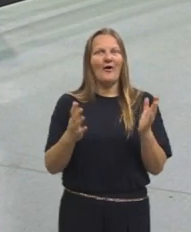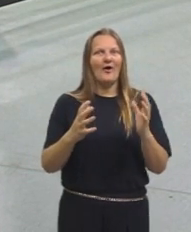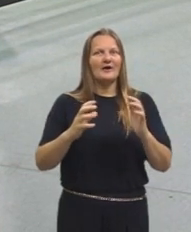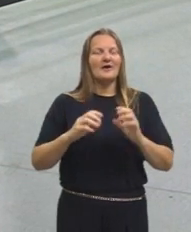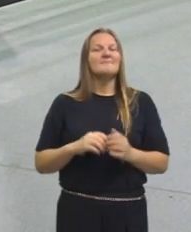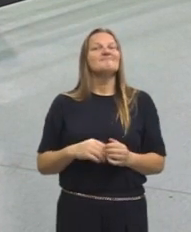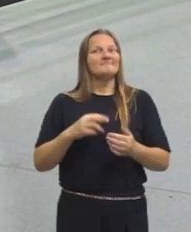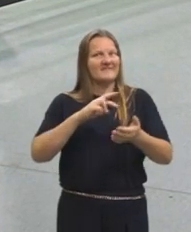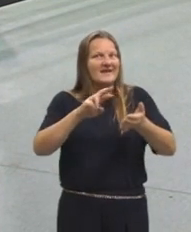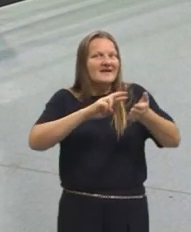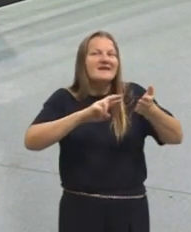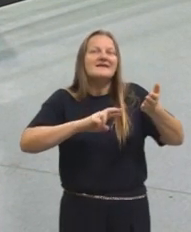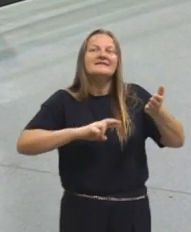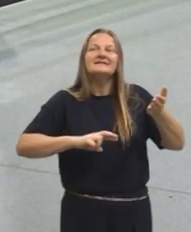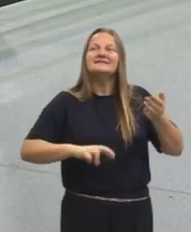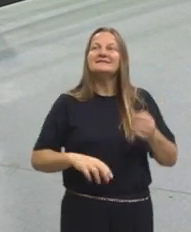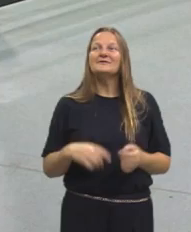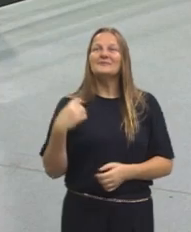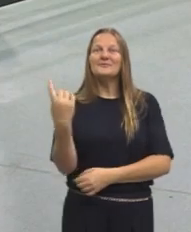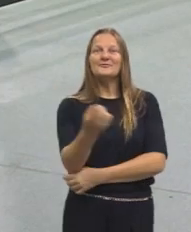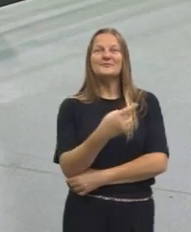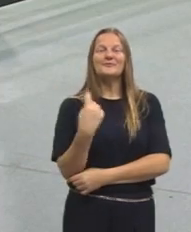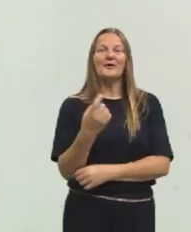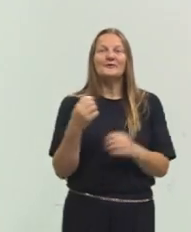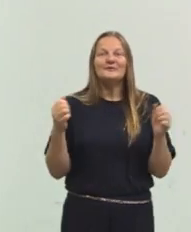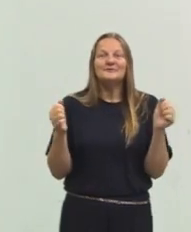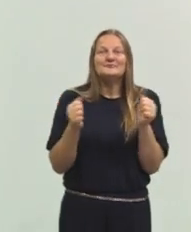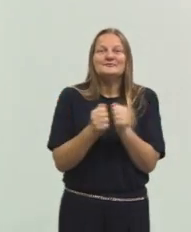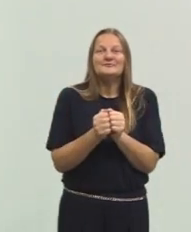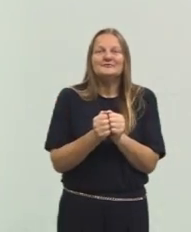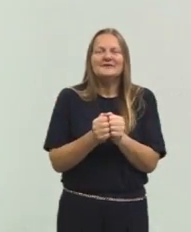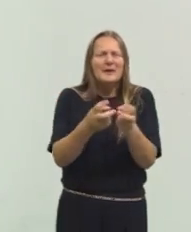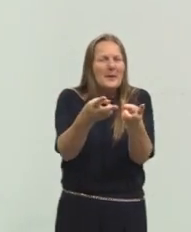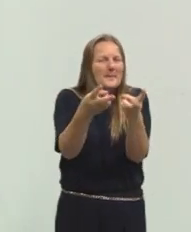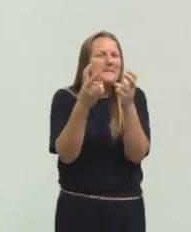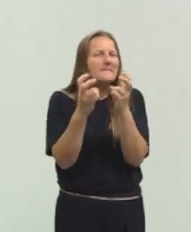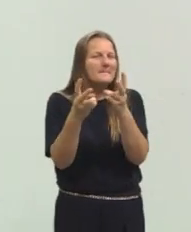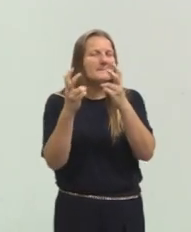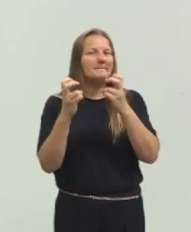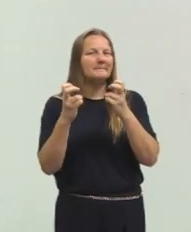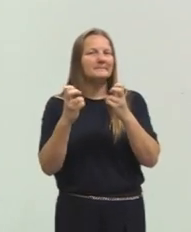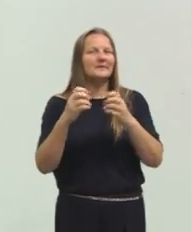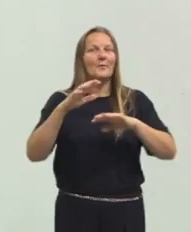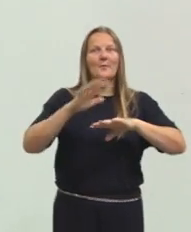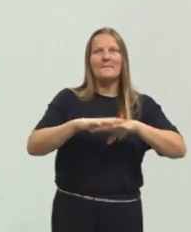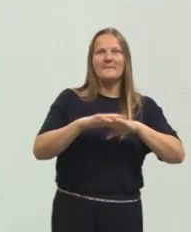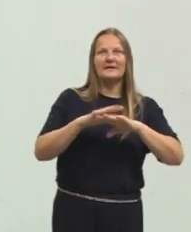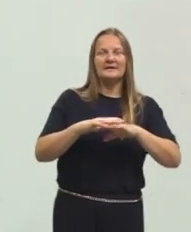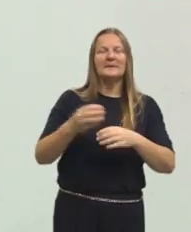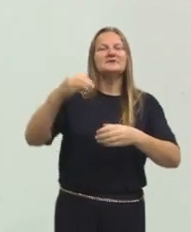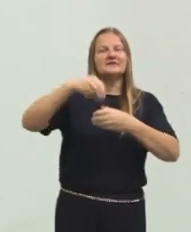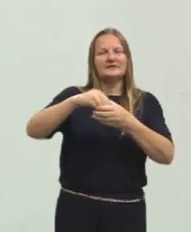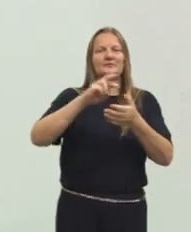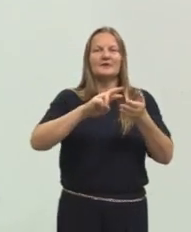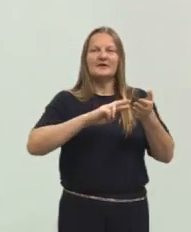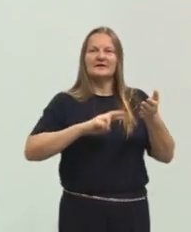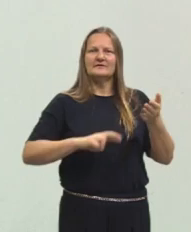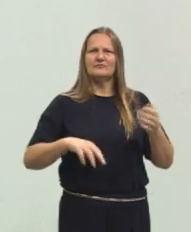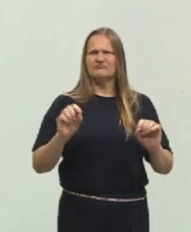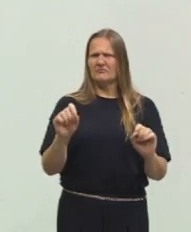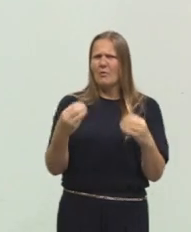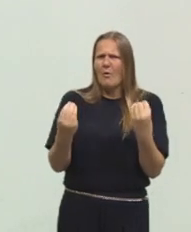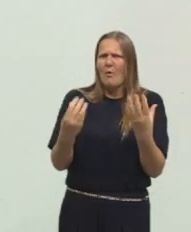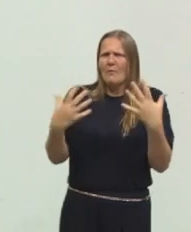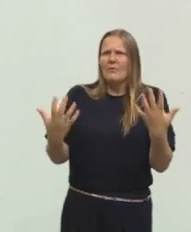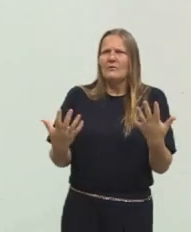Fernanda, porque agora nós vamos juntas perceber essa matemática na redação. Ué, mas não